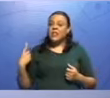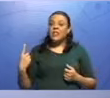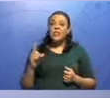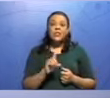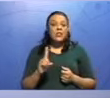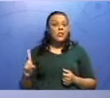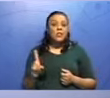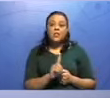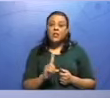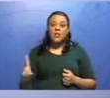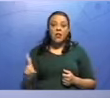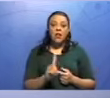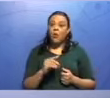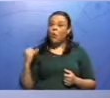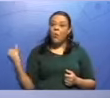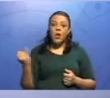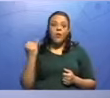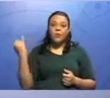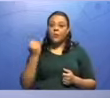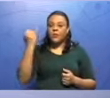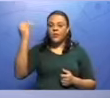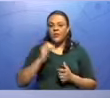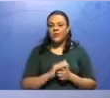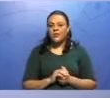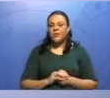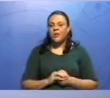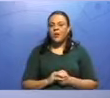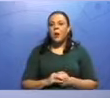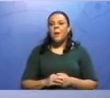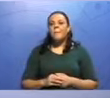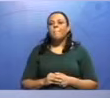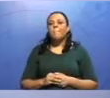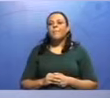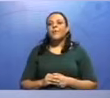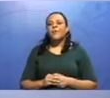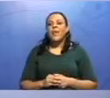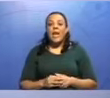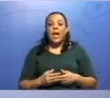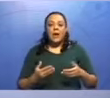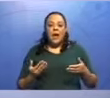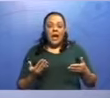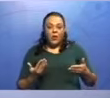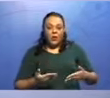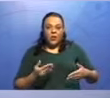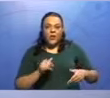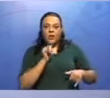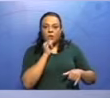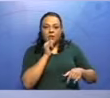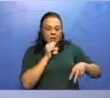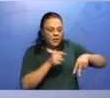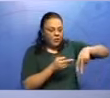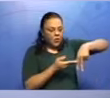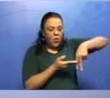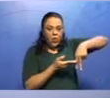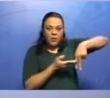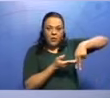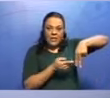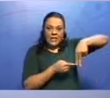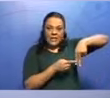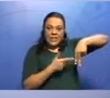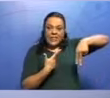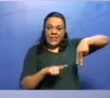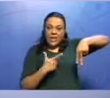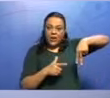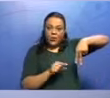a professora está sem pulseira. Meu Deus, fecha o olho, né? Mas, se eu por acaso estivesse sem calça, todo mundo vai falar, meu Deus, né? Então, nota que um é